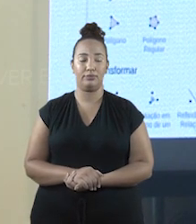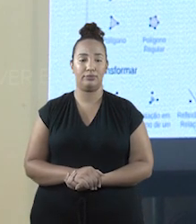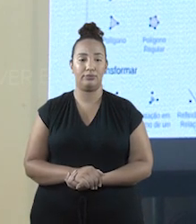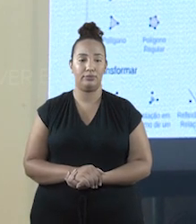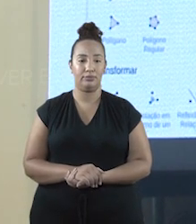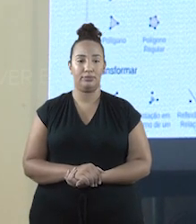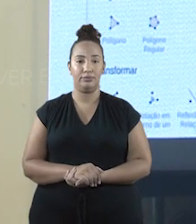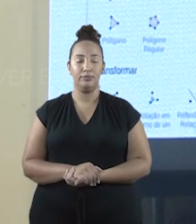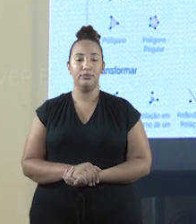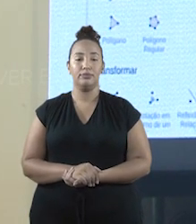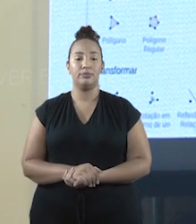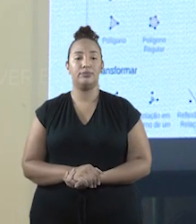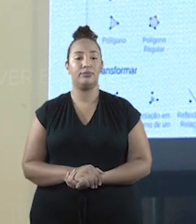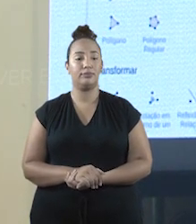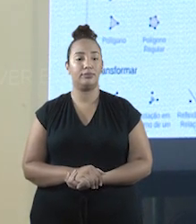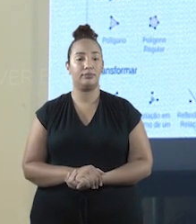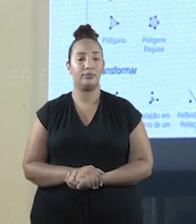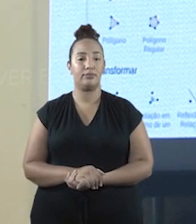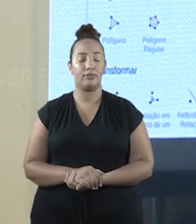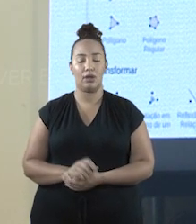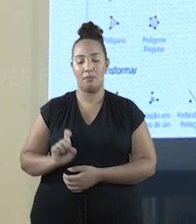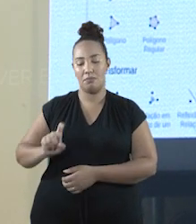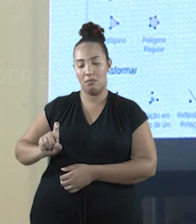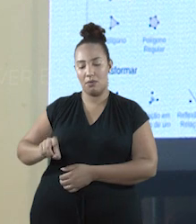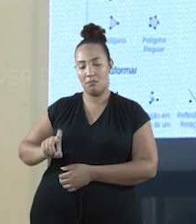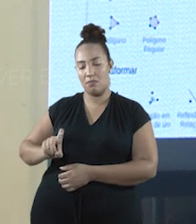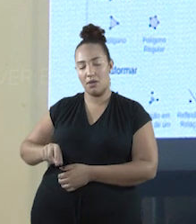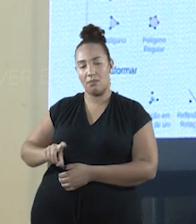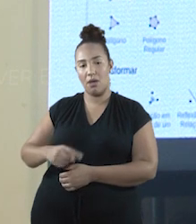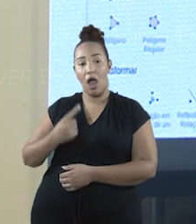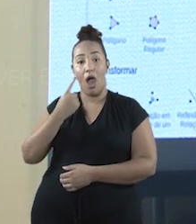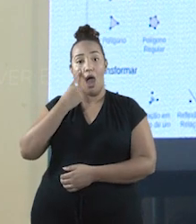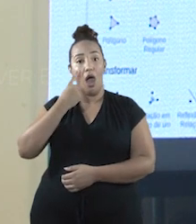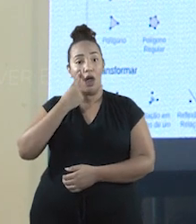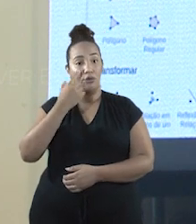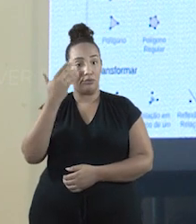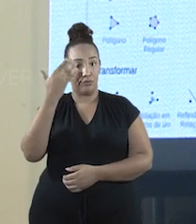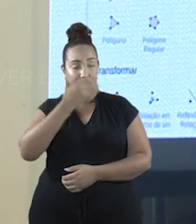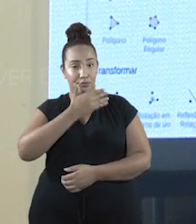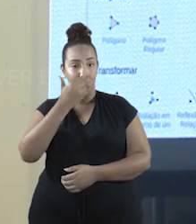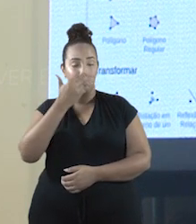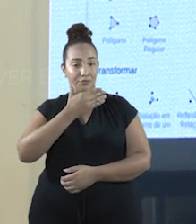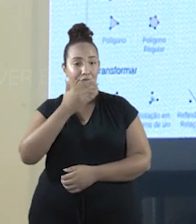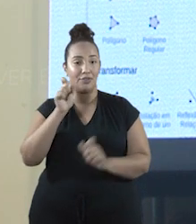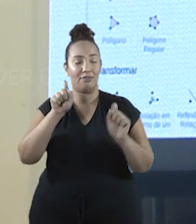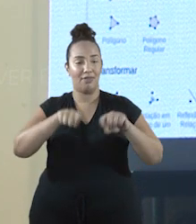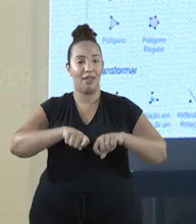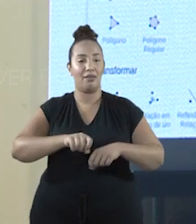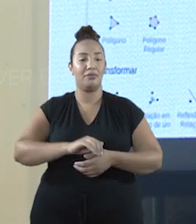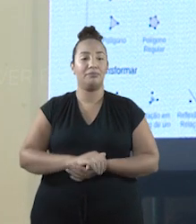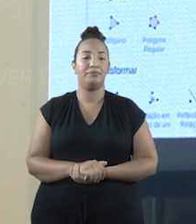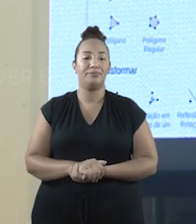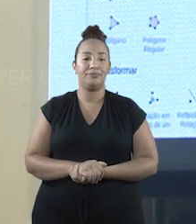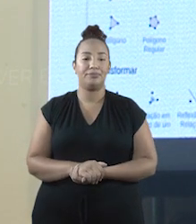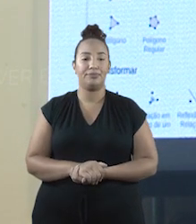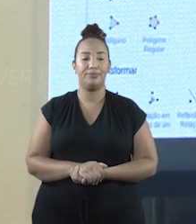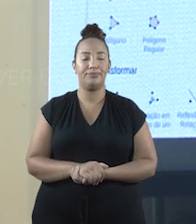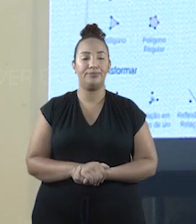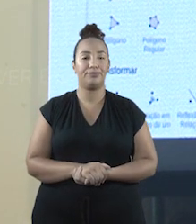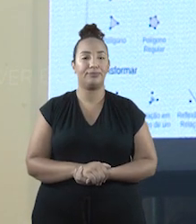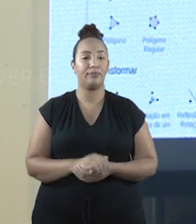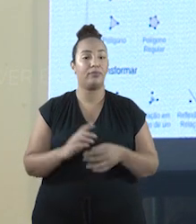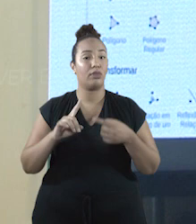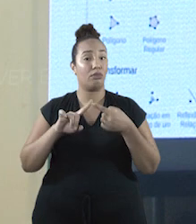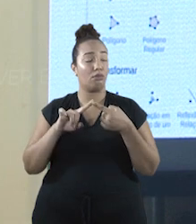Várias vezes até conseguirmos visualizar o círculo por completo. E depois,